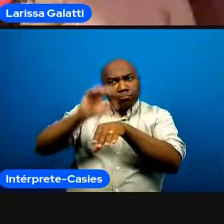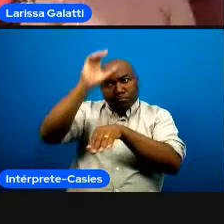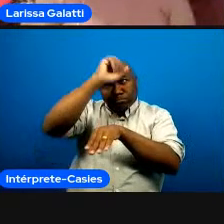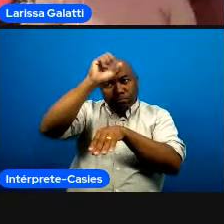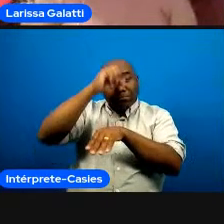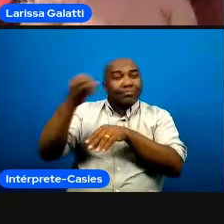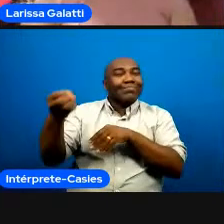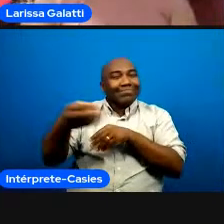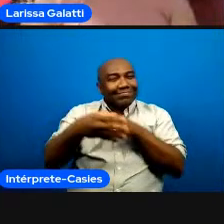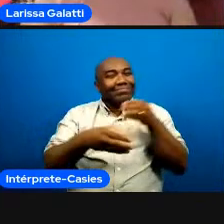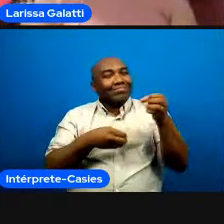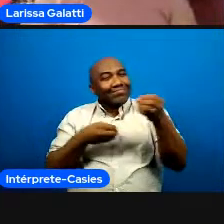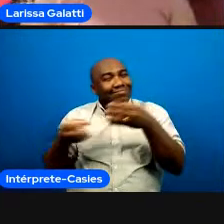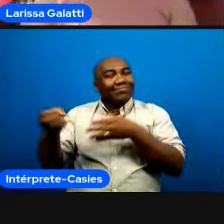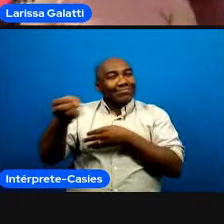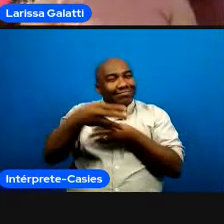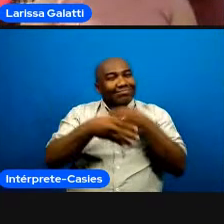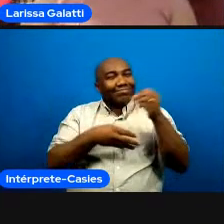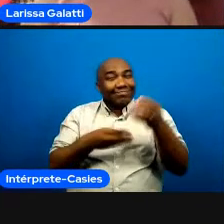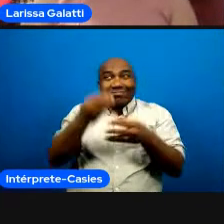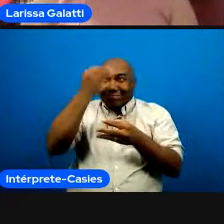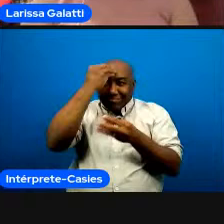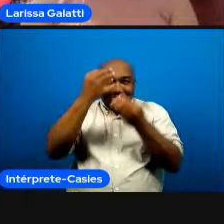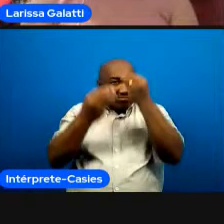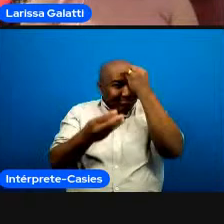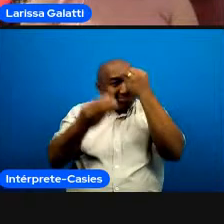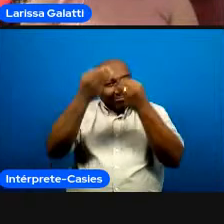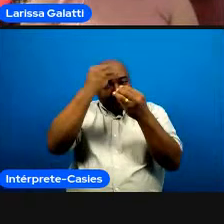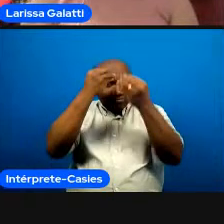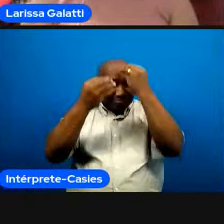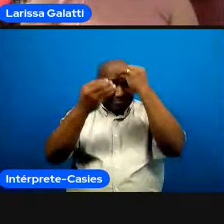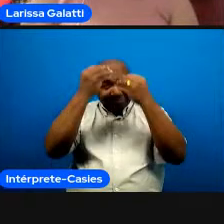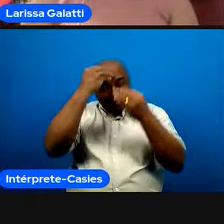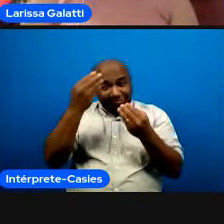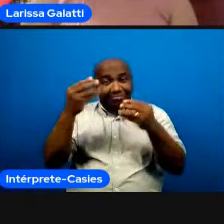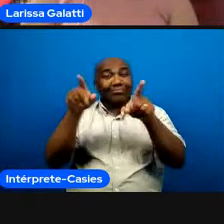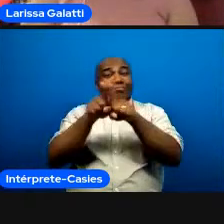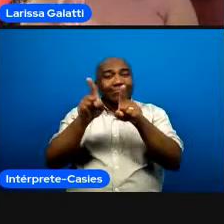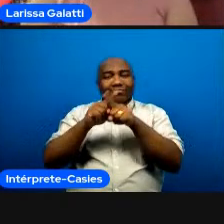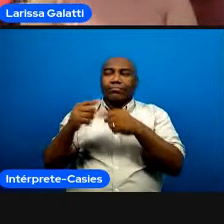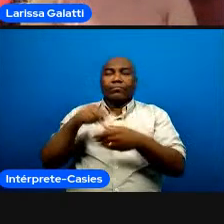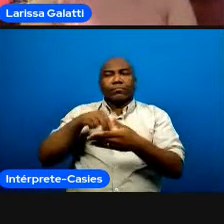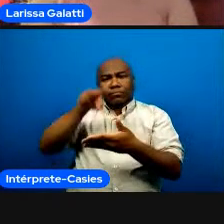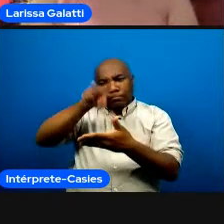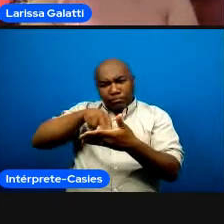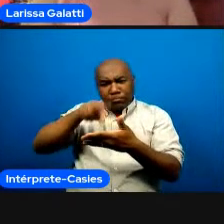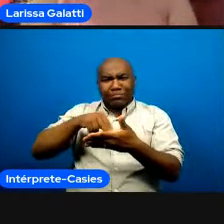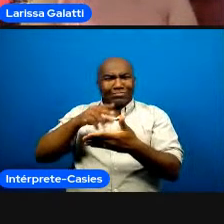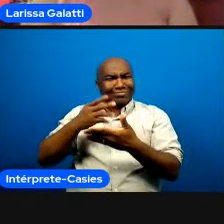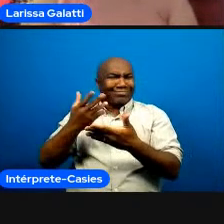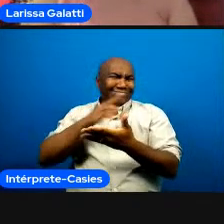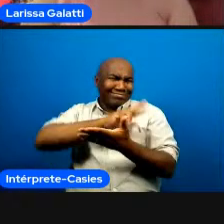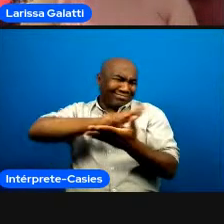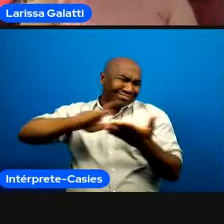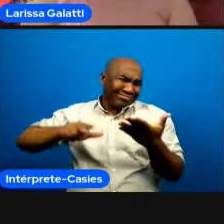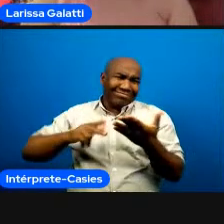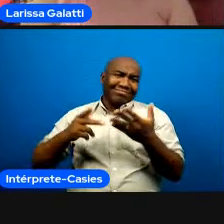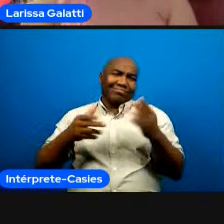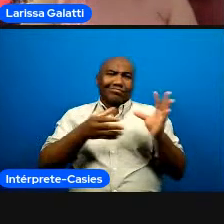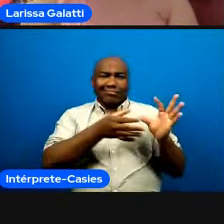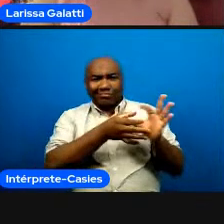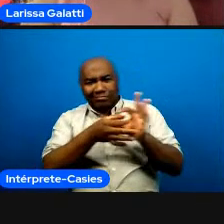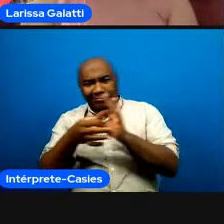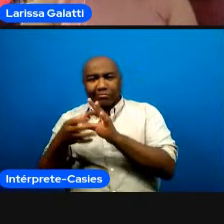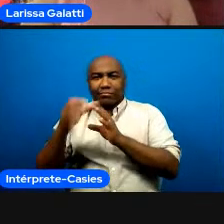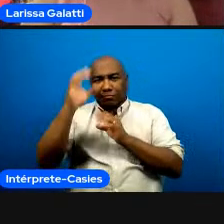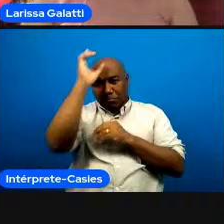ele é ela é construiu o desenvolvimento é construído a partir das interações nos contextos e situações que eu comentei com vocês vai depender